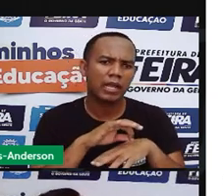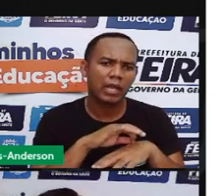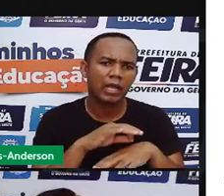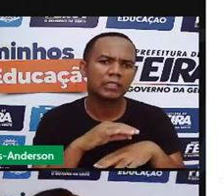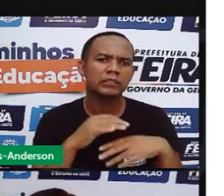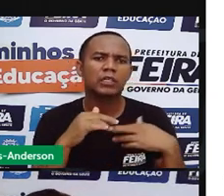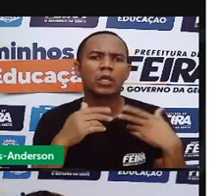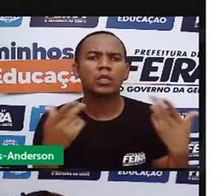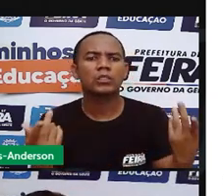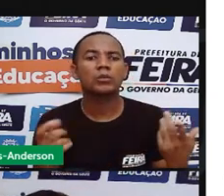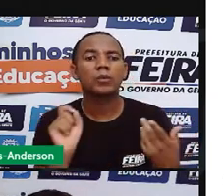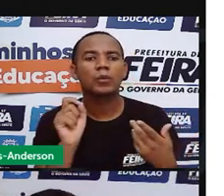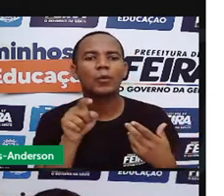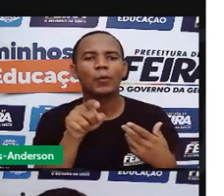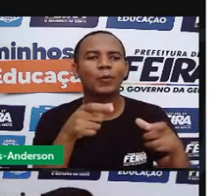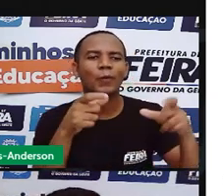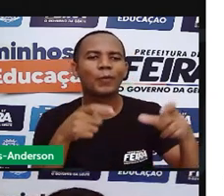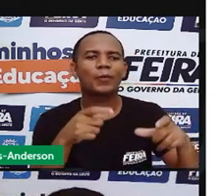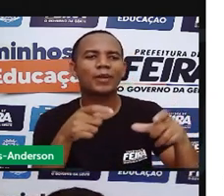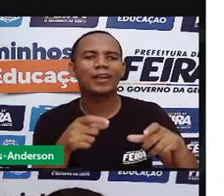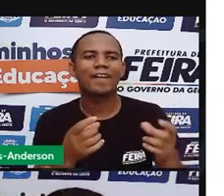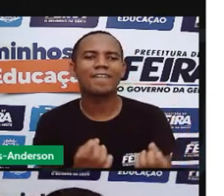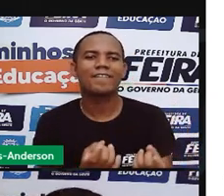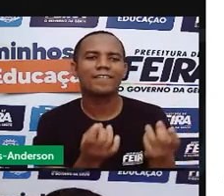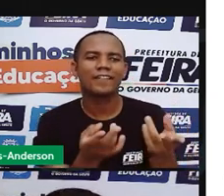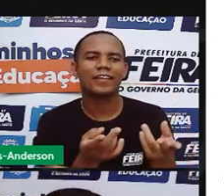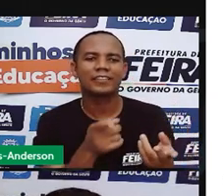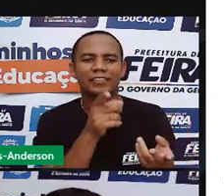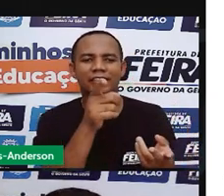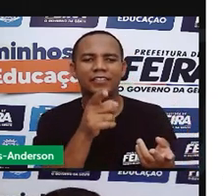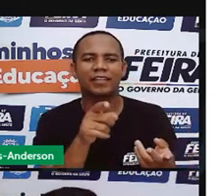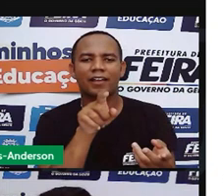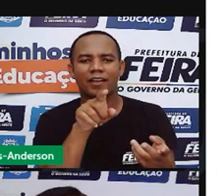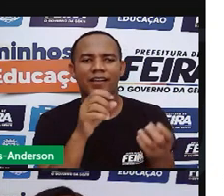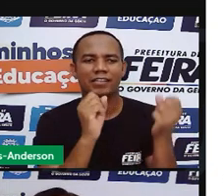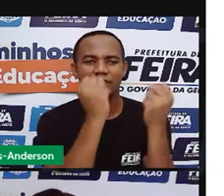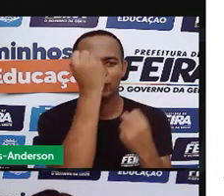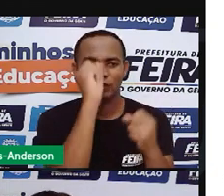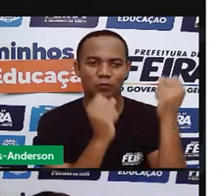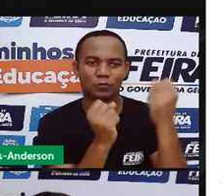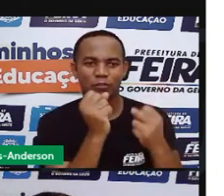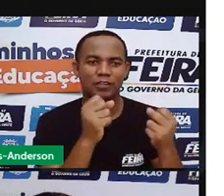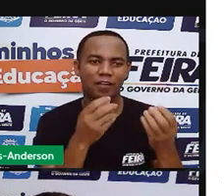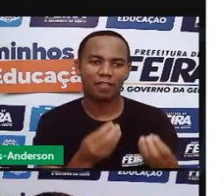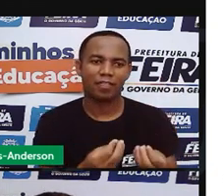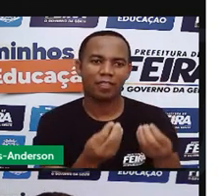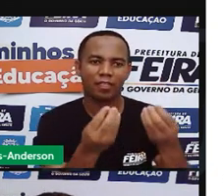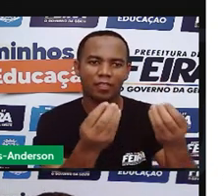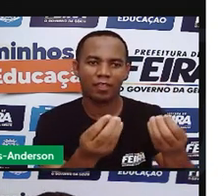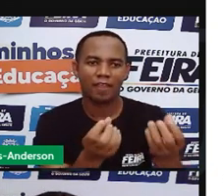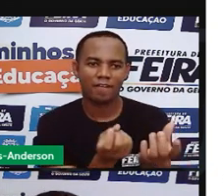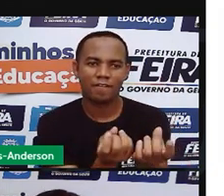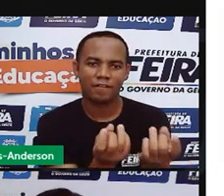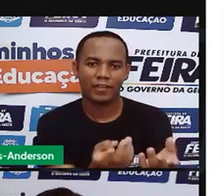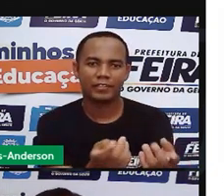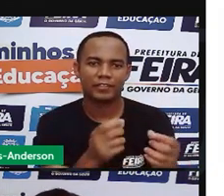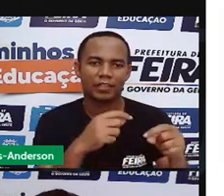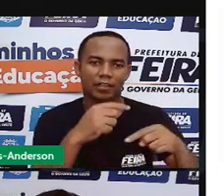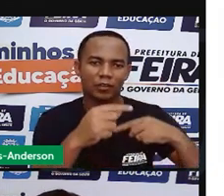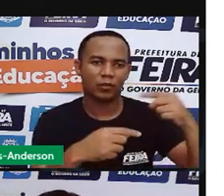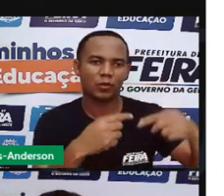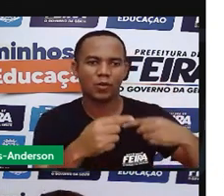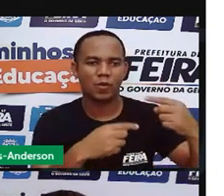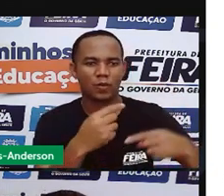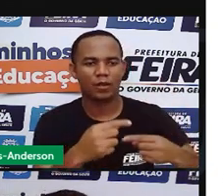Para as indústrias e lá são transformadas em produtos industrializados e